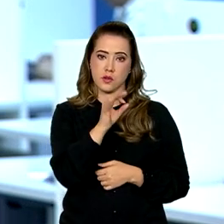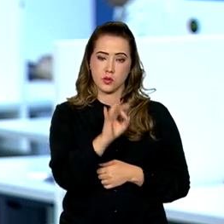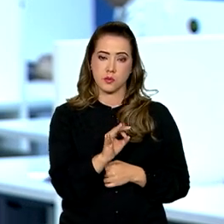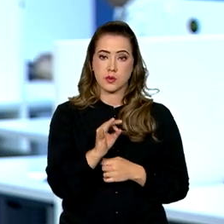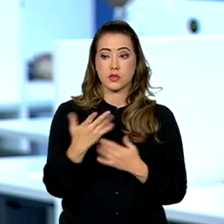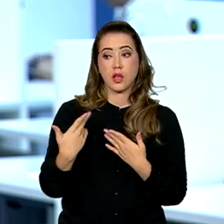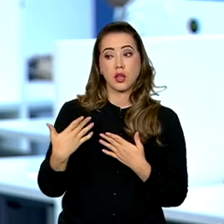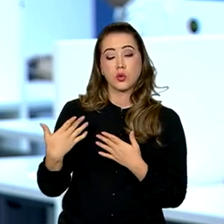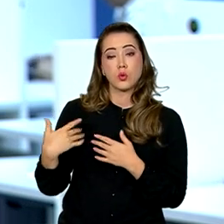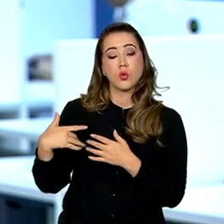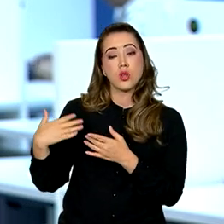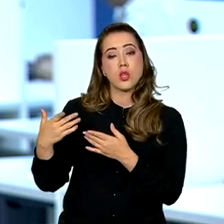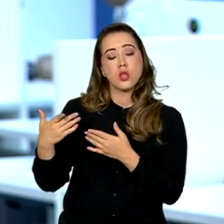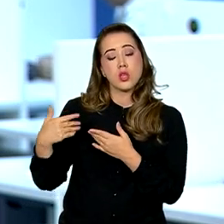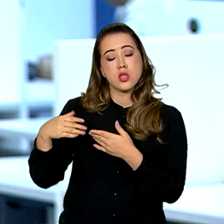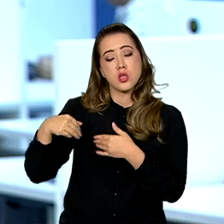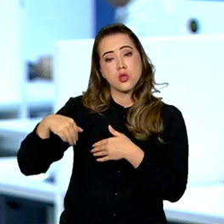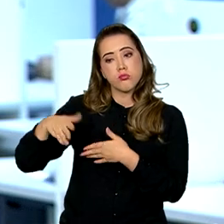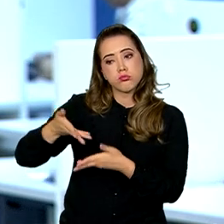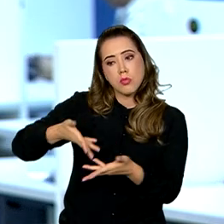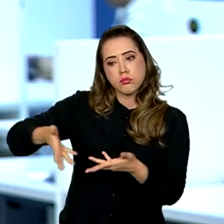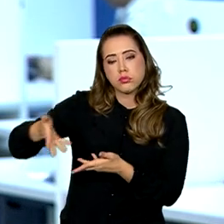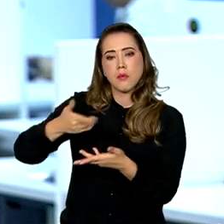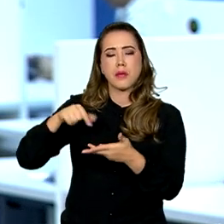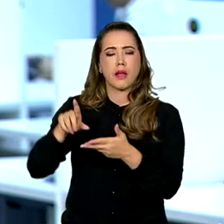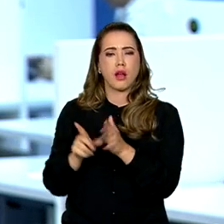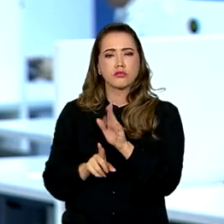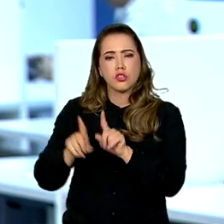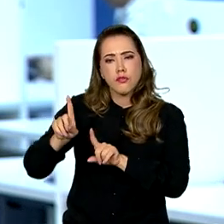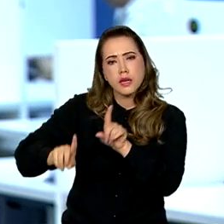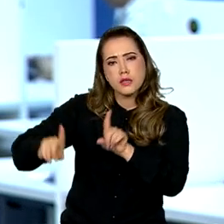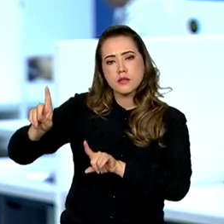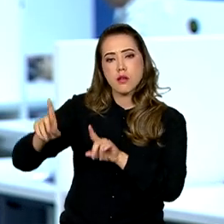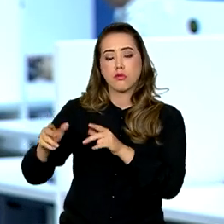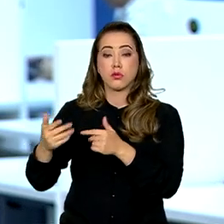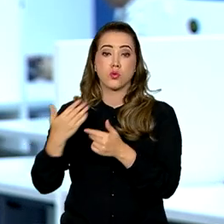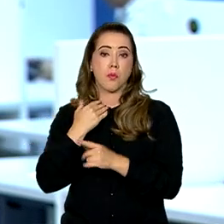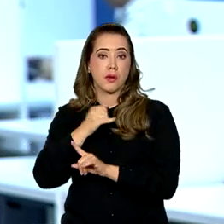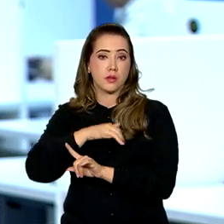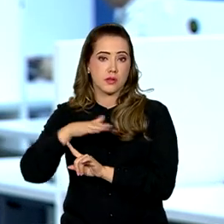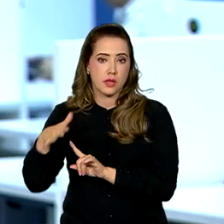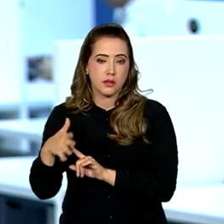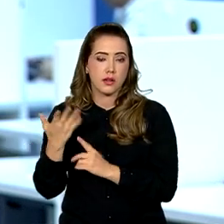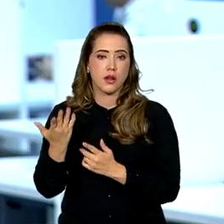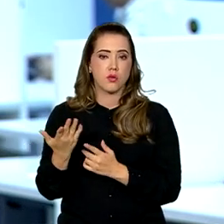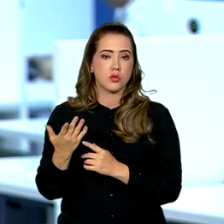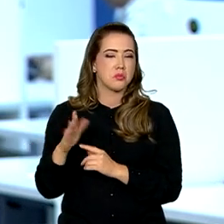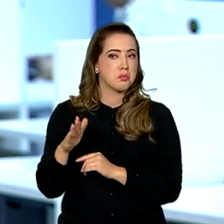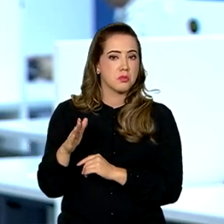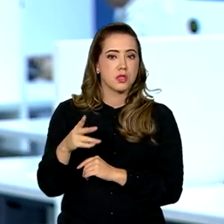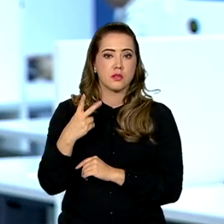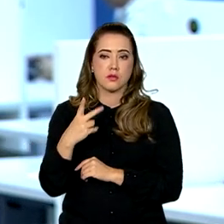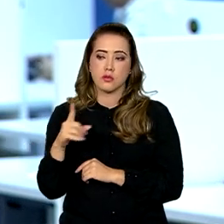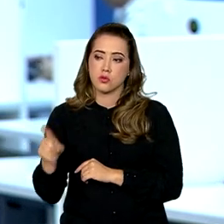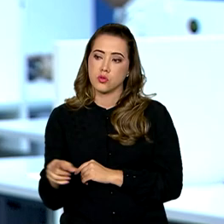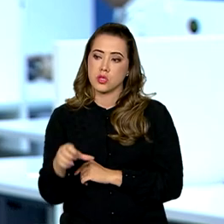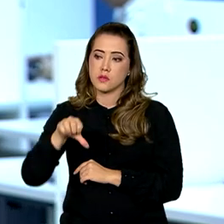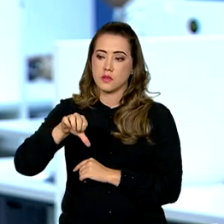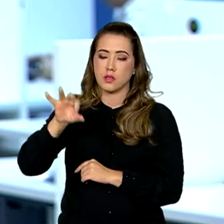financeiro, por meio do relatório do Banco Central, que apura essas perspectivas, na conta do mercado financeiro, um crescimento de 2